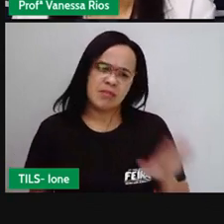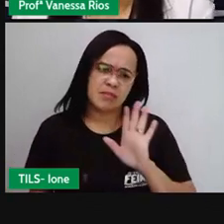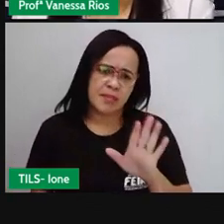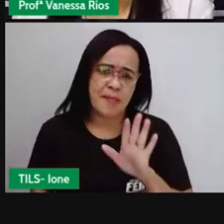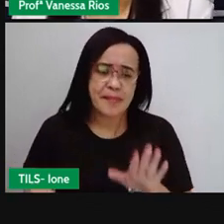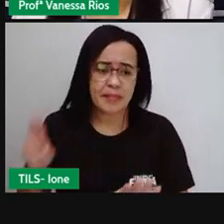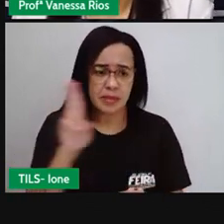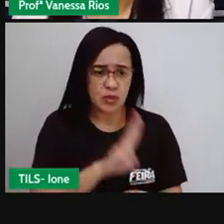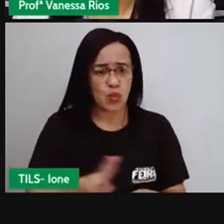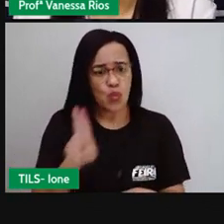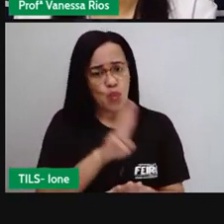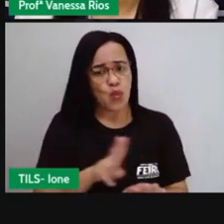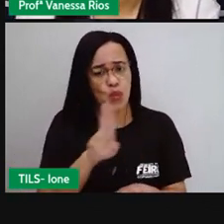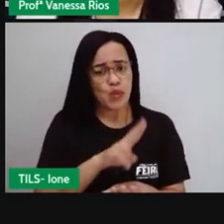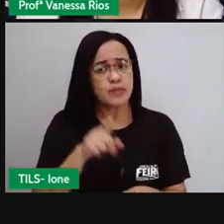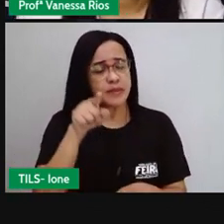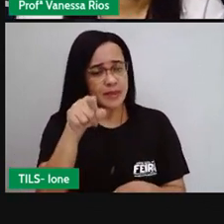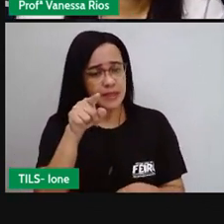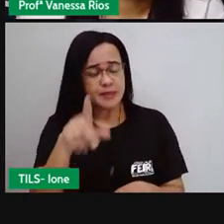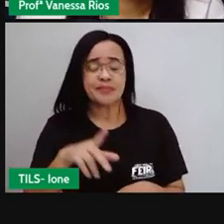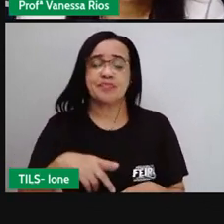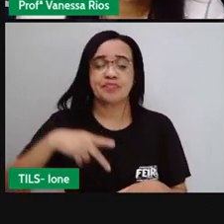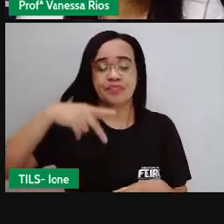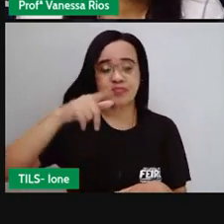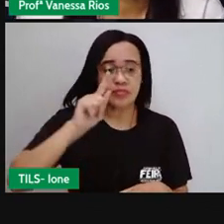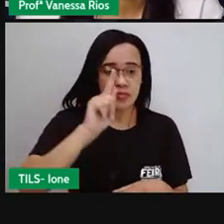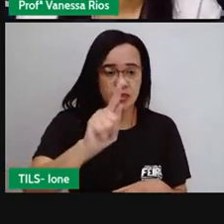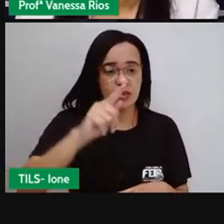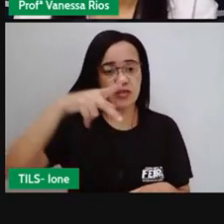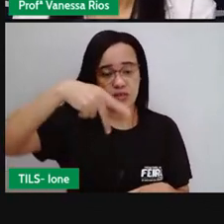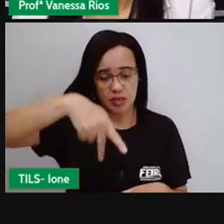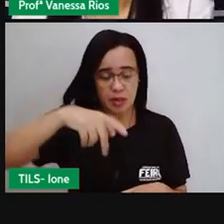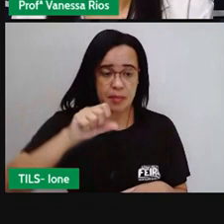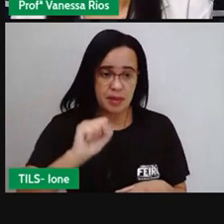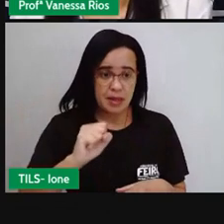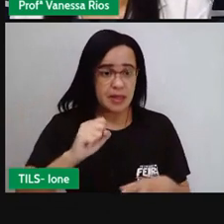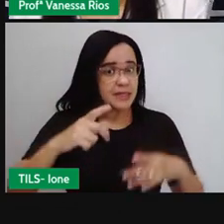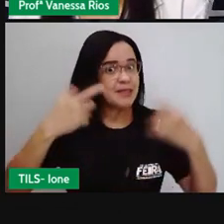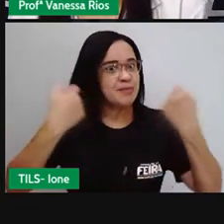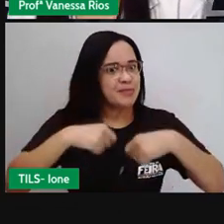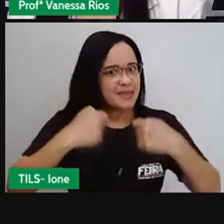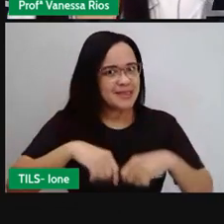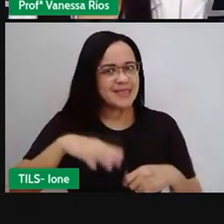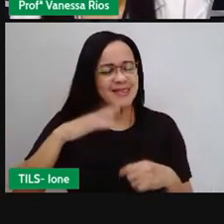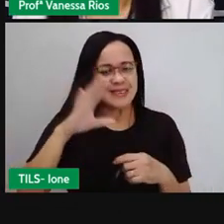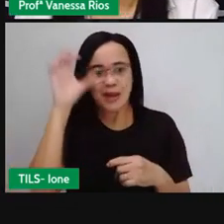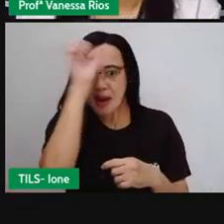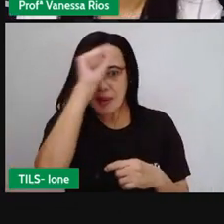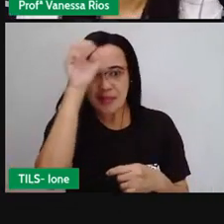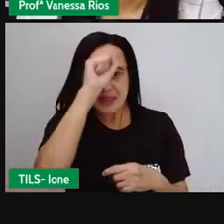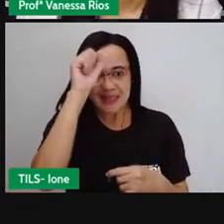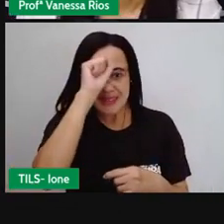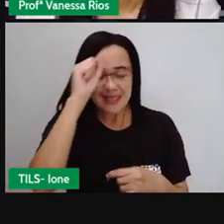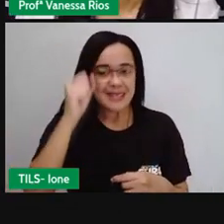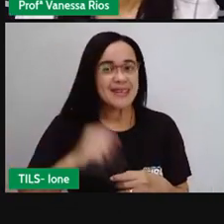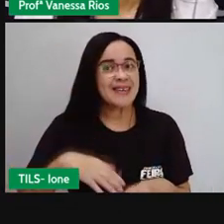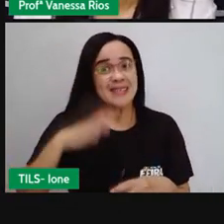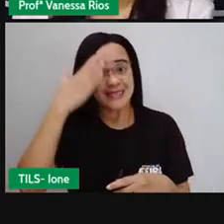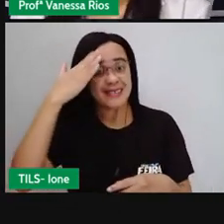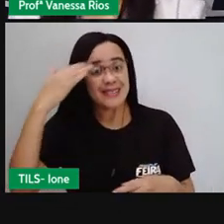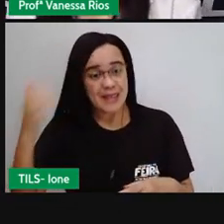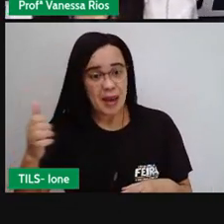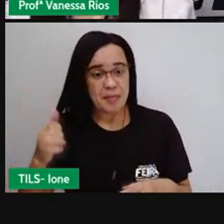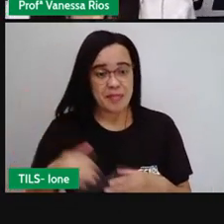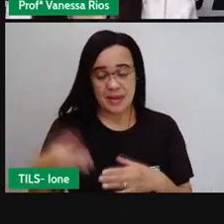instrumentos, a gente precisa também ter certos conhecimentos. Então, direita, esquerda, né?